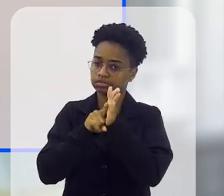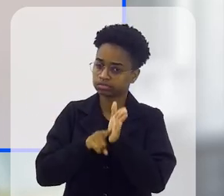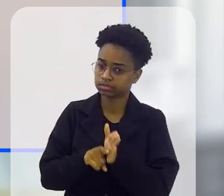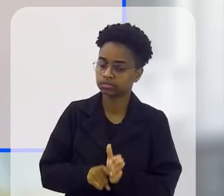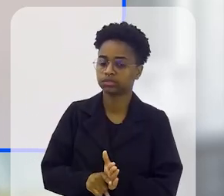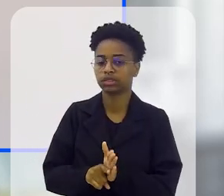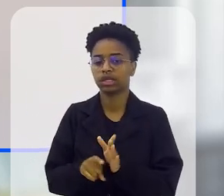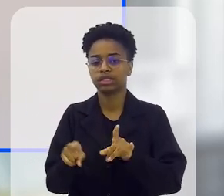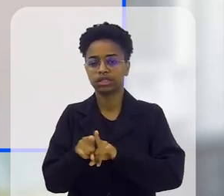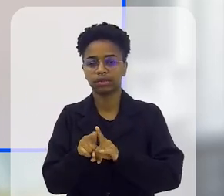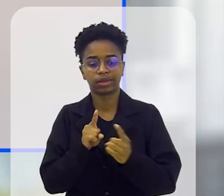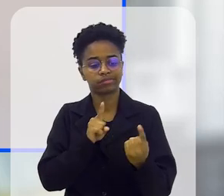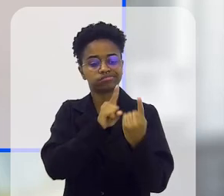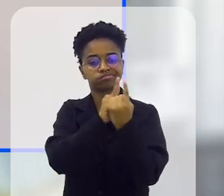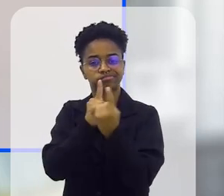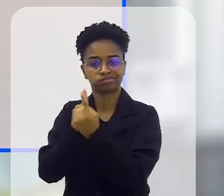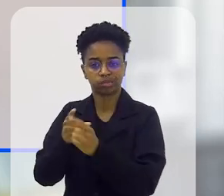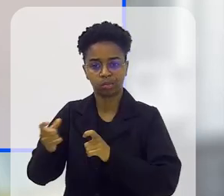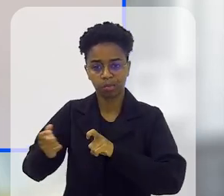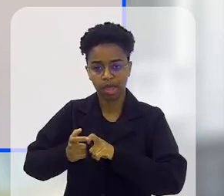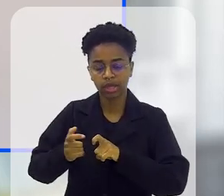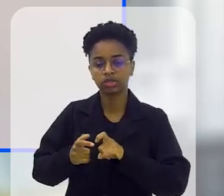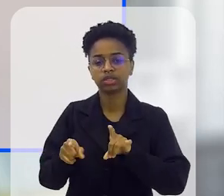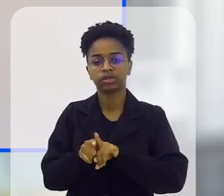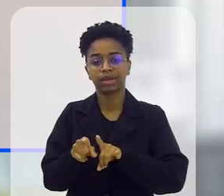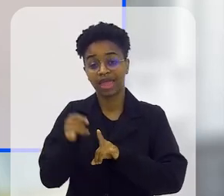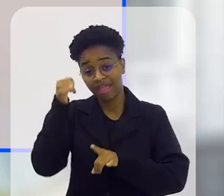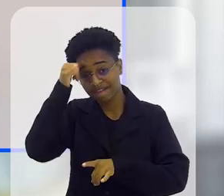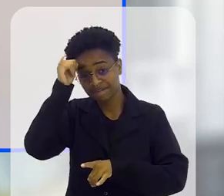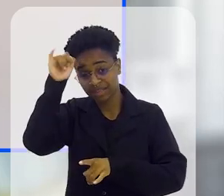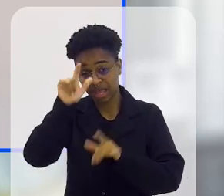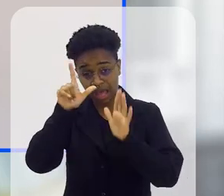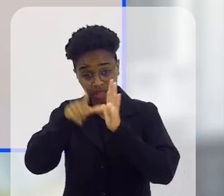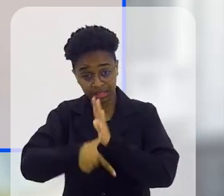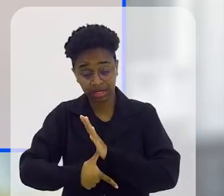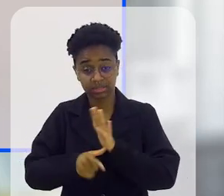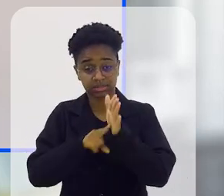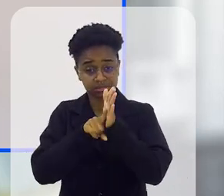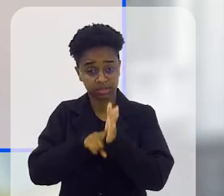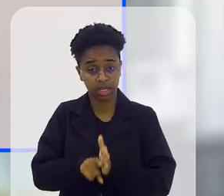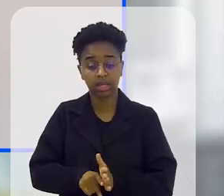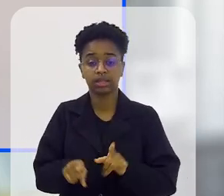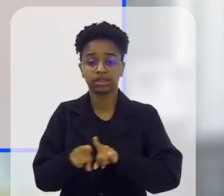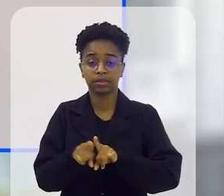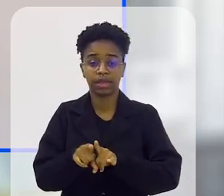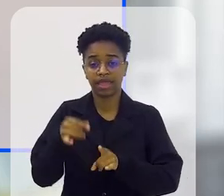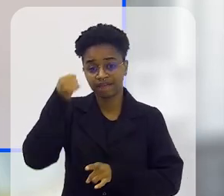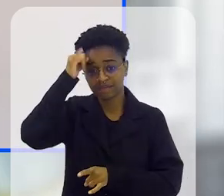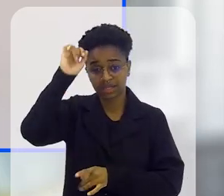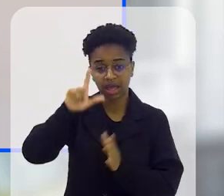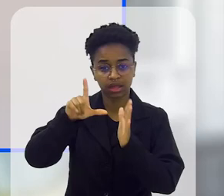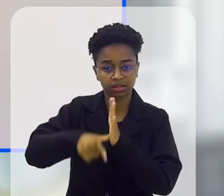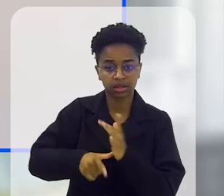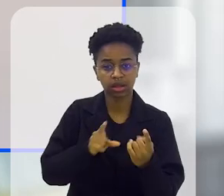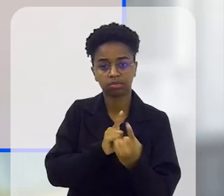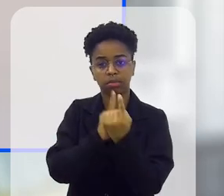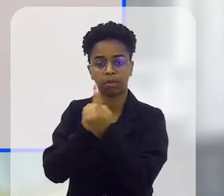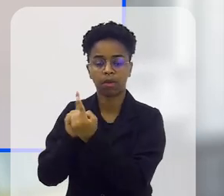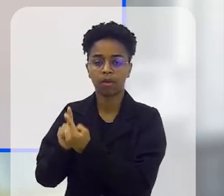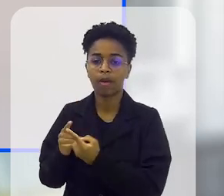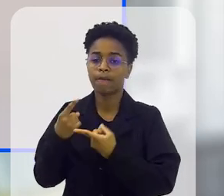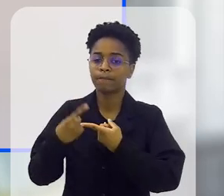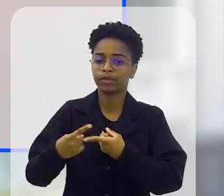importante que os exames sejam feitos, que as consultas sejam feitas, que a gente não tenha atraso na realização dos exames e no retorno para as